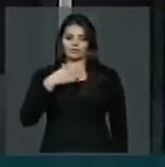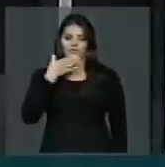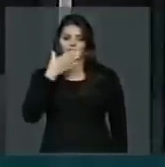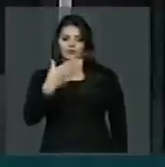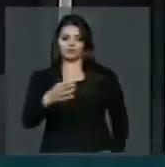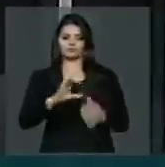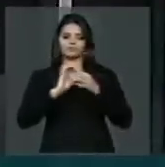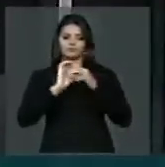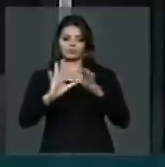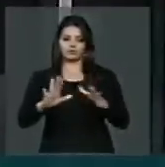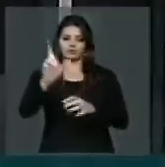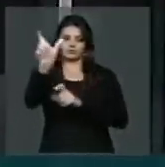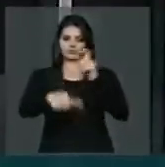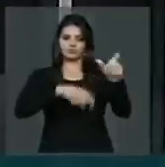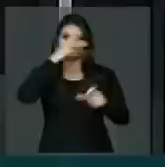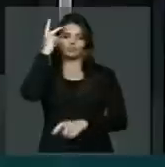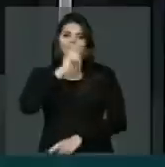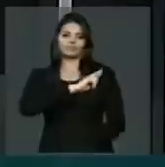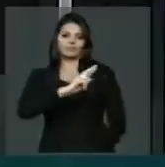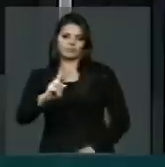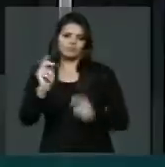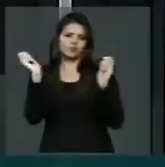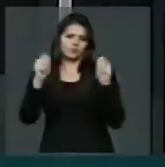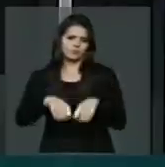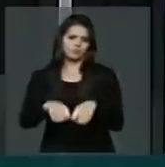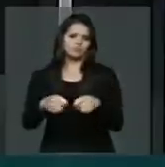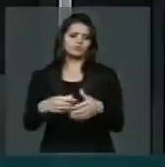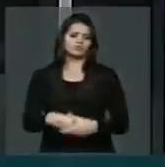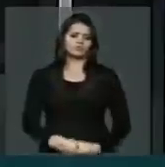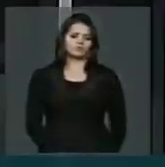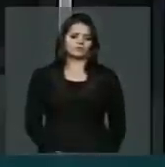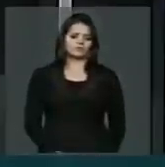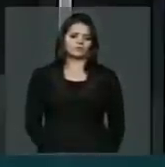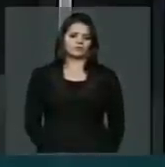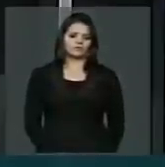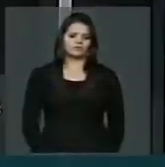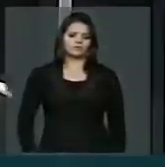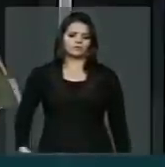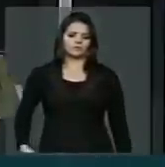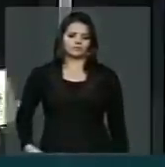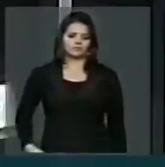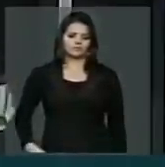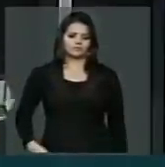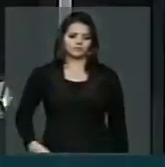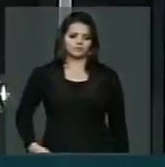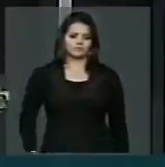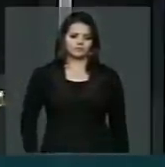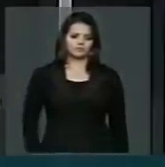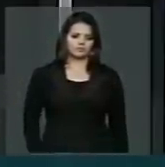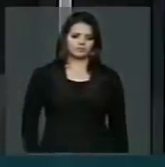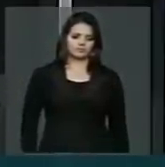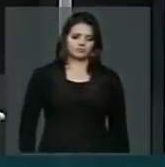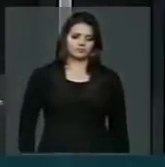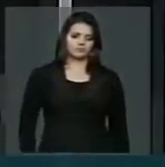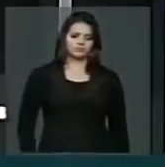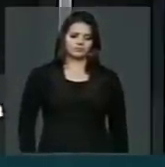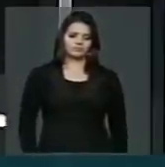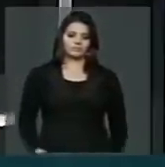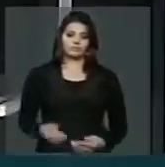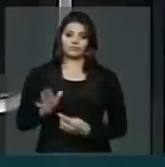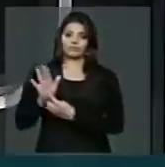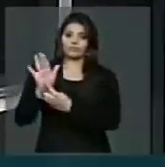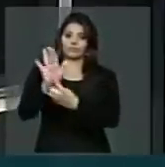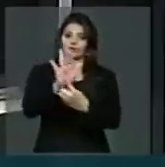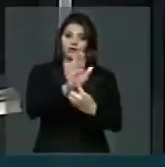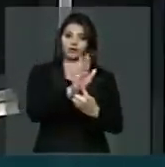religiosas para me permitir a apresentar